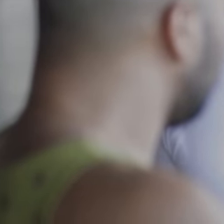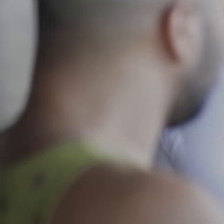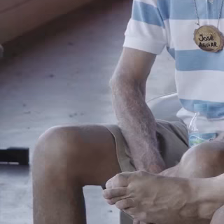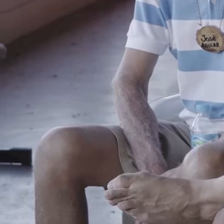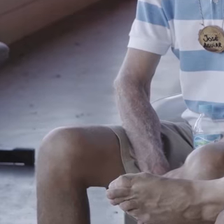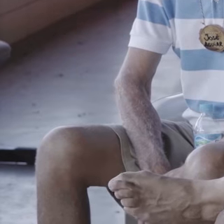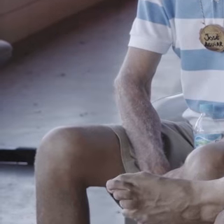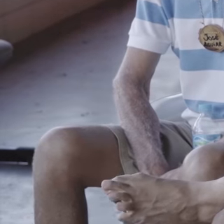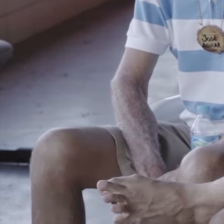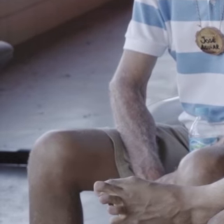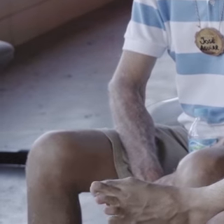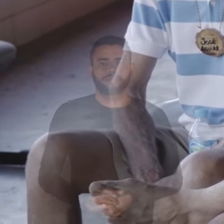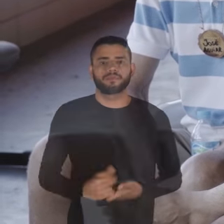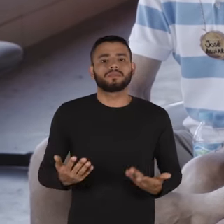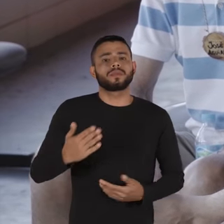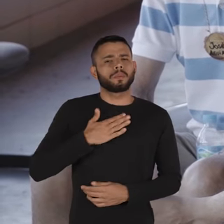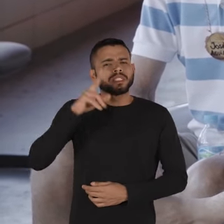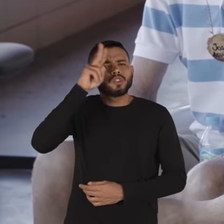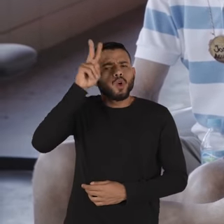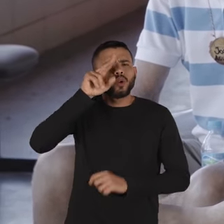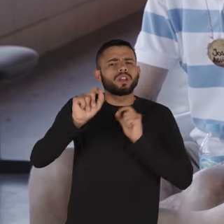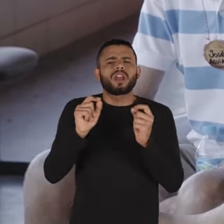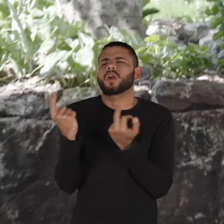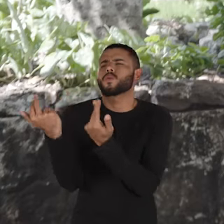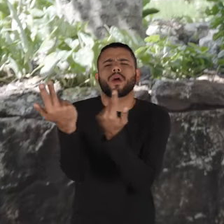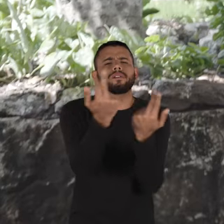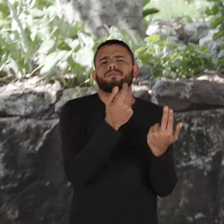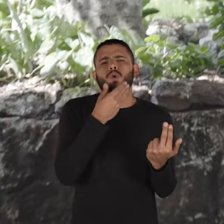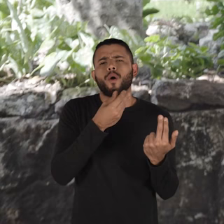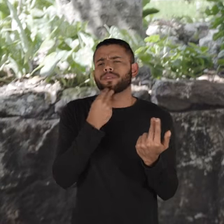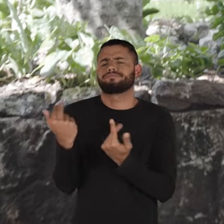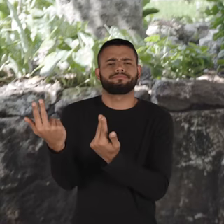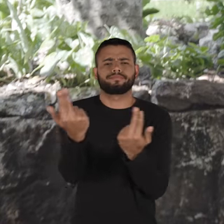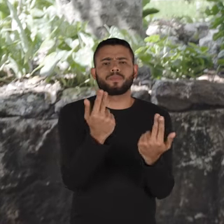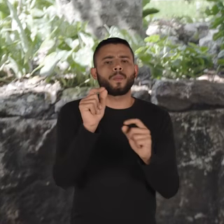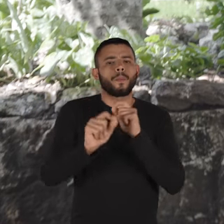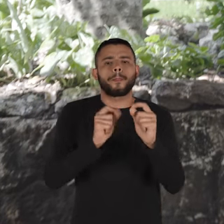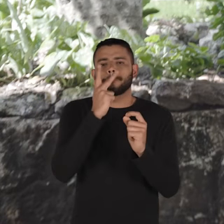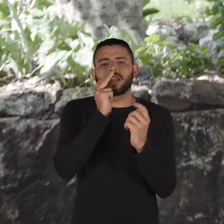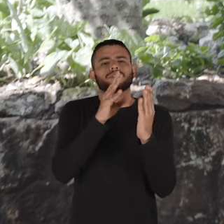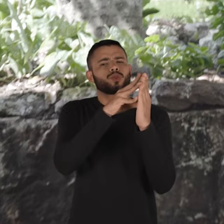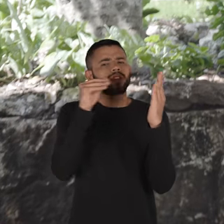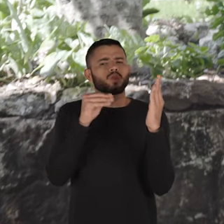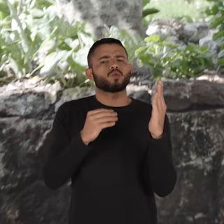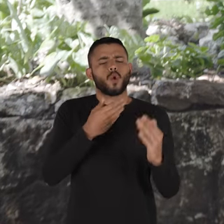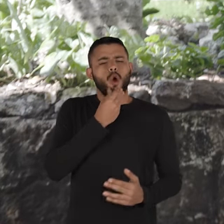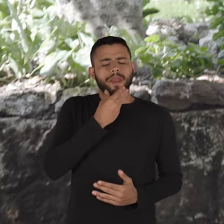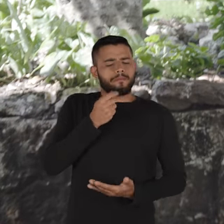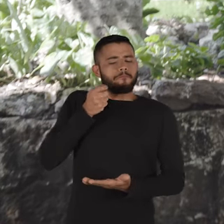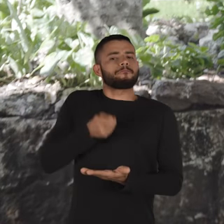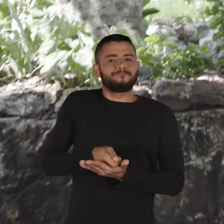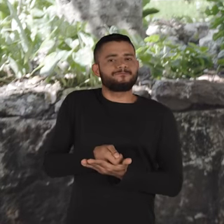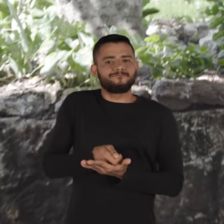roda de conversa. Fernando. Minha história é como a história de muitos homens, assim, né, de um modelo de masculino bem